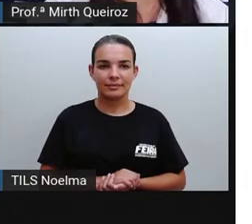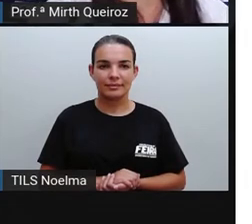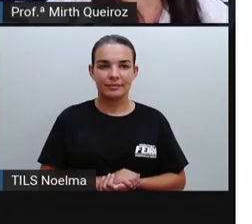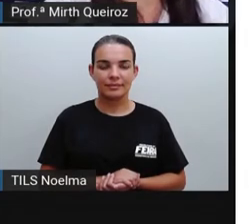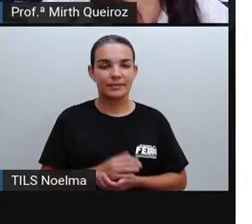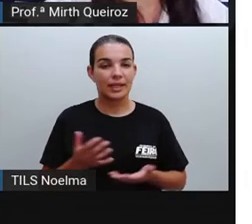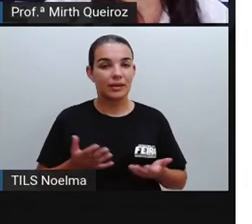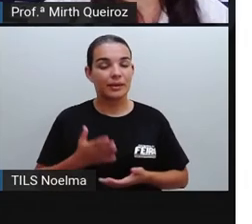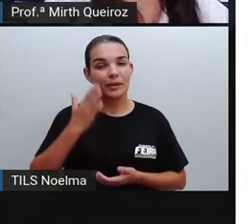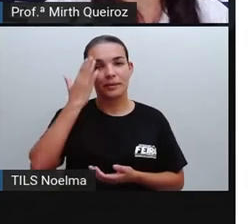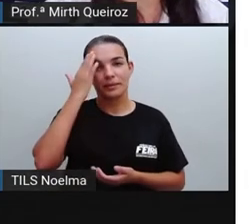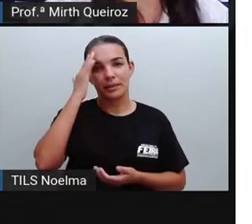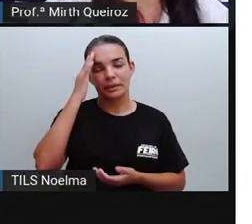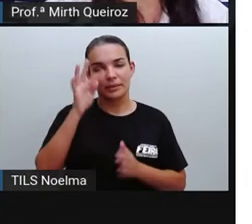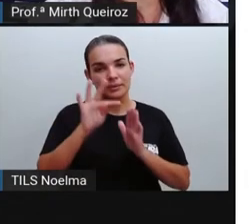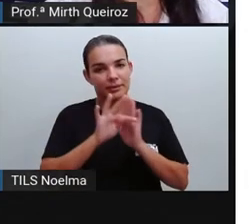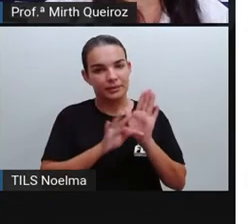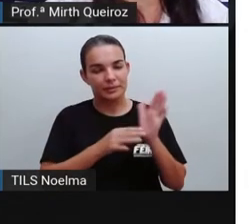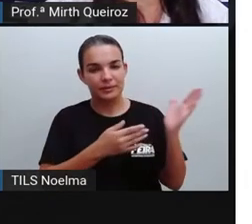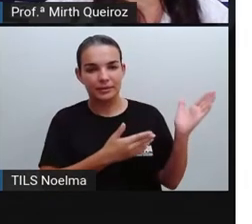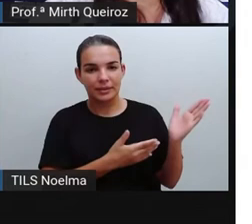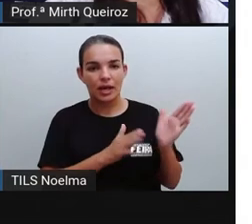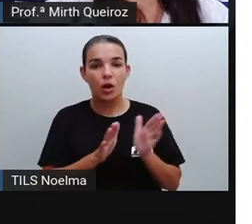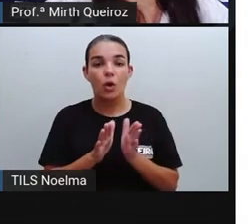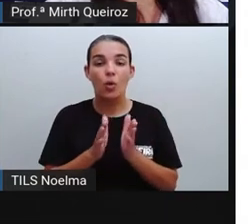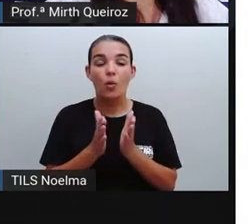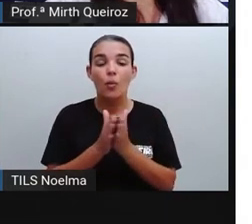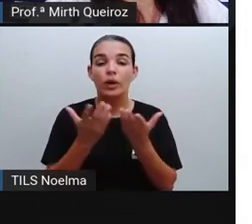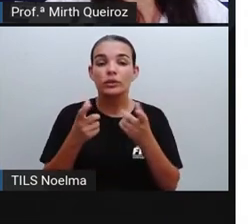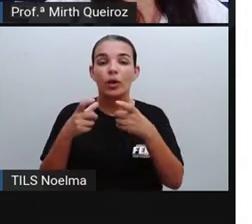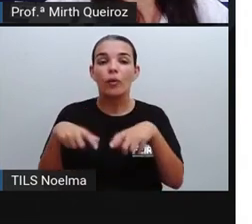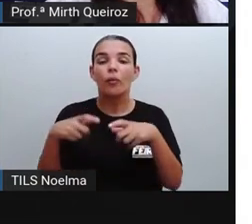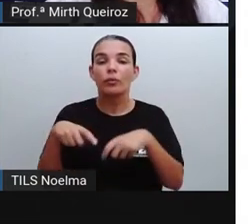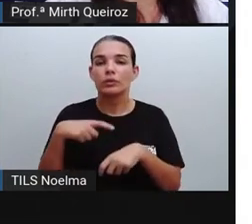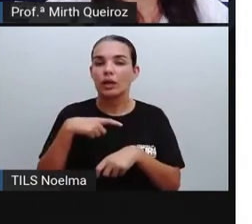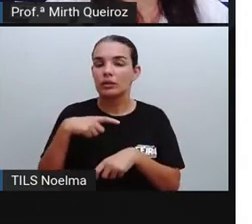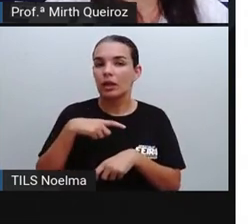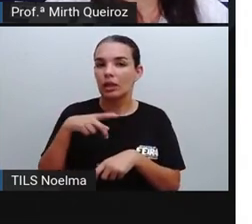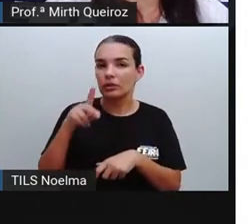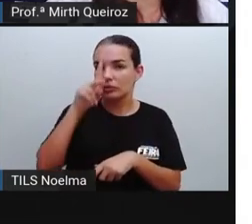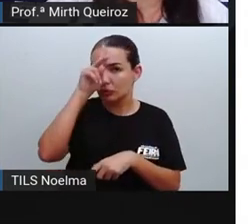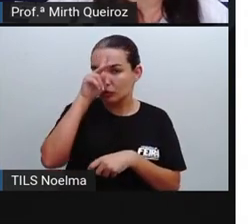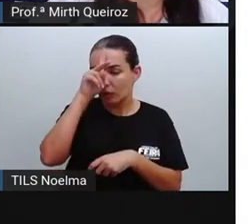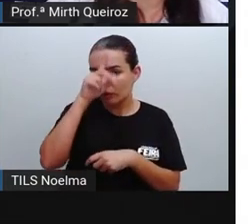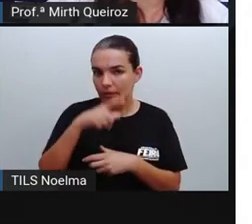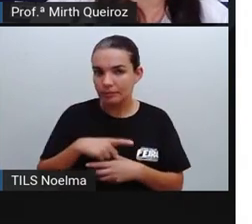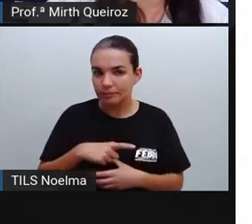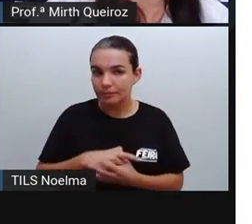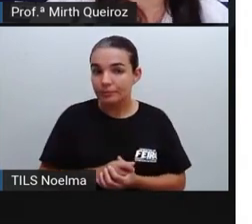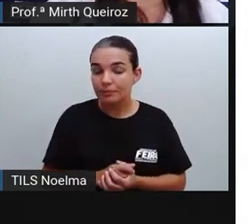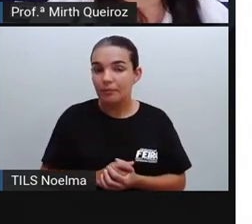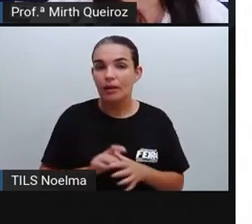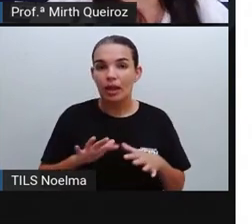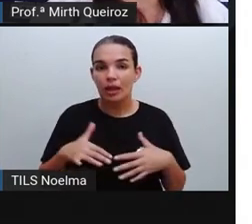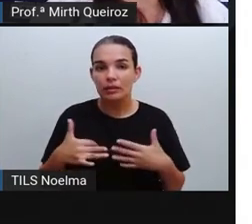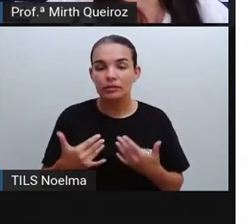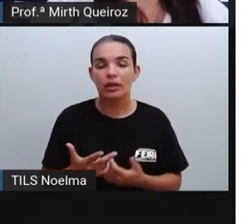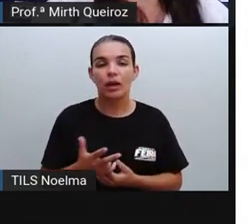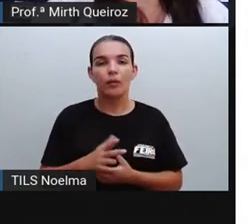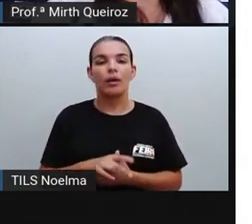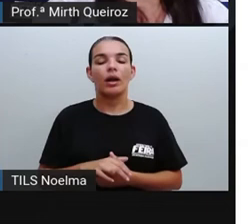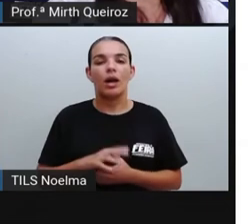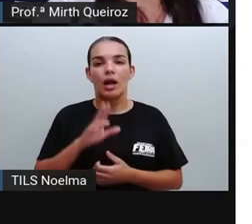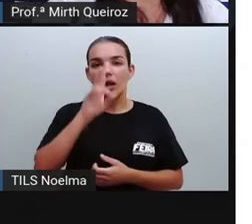Vamos compreender o texto. Quando e onde se passa essa história? Essa história se passa, utiliza-se